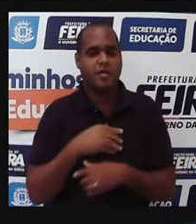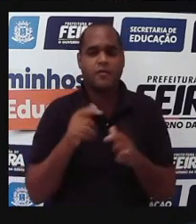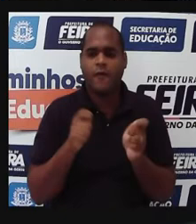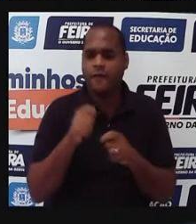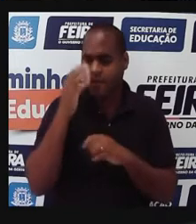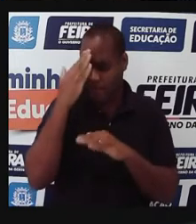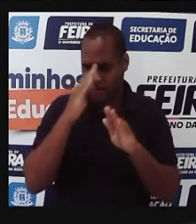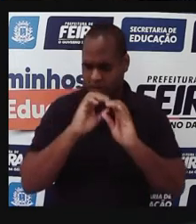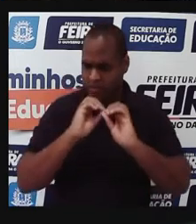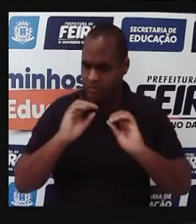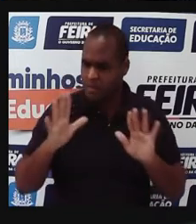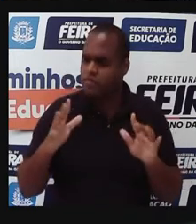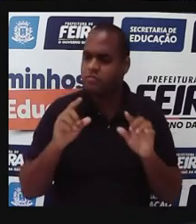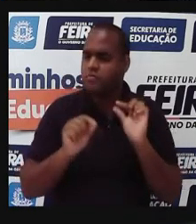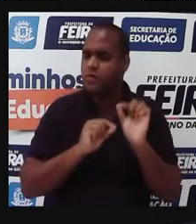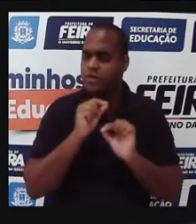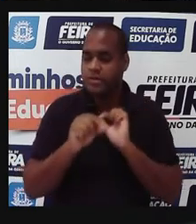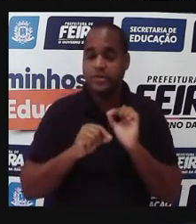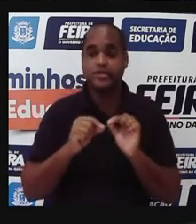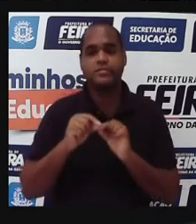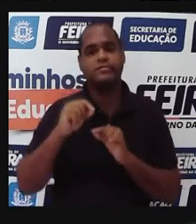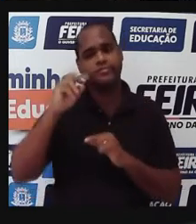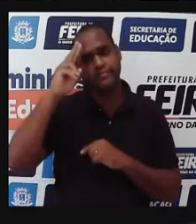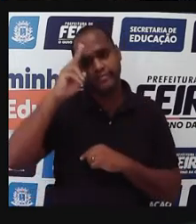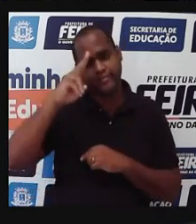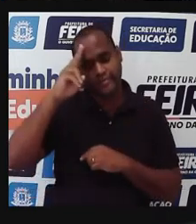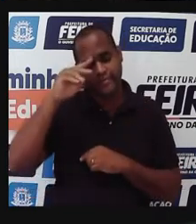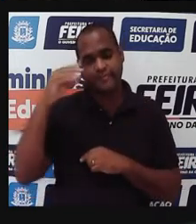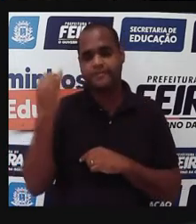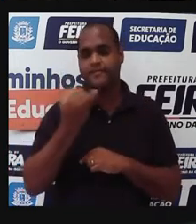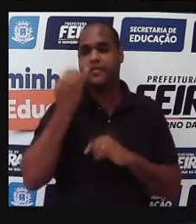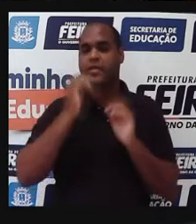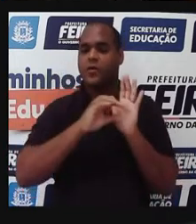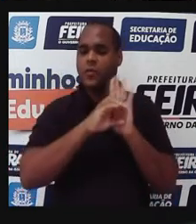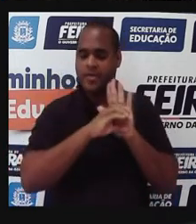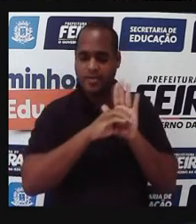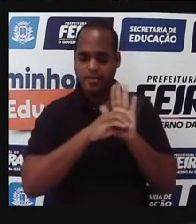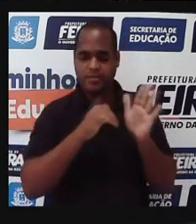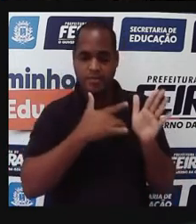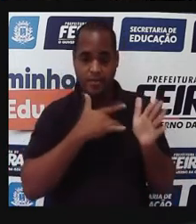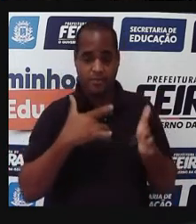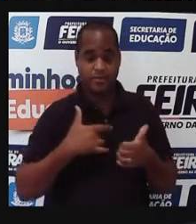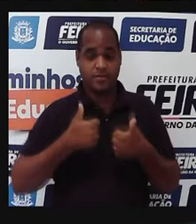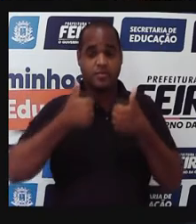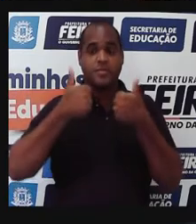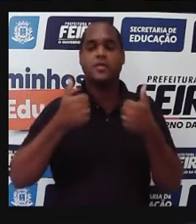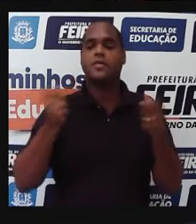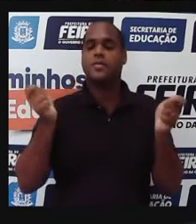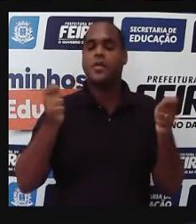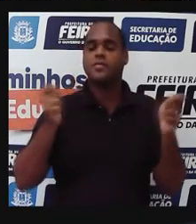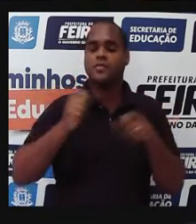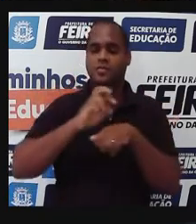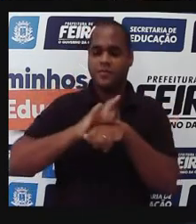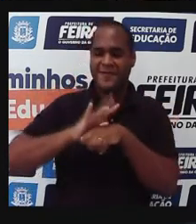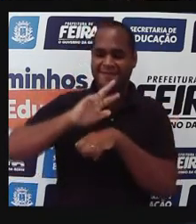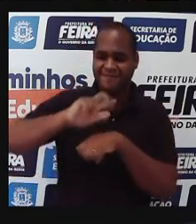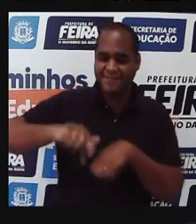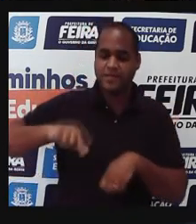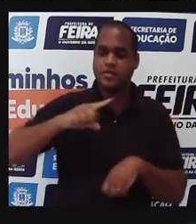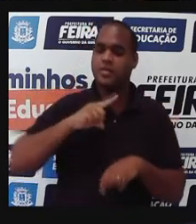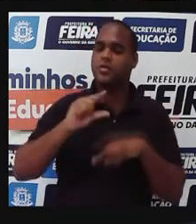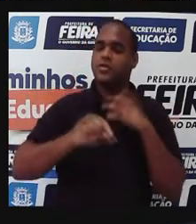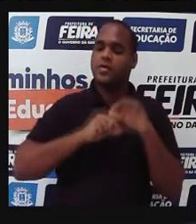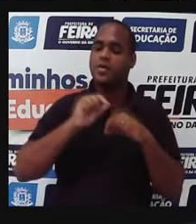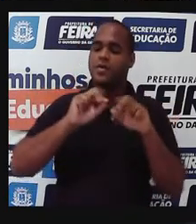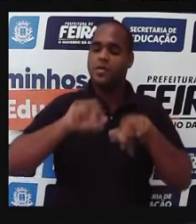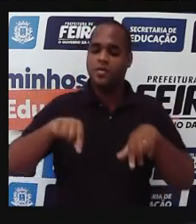vocês vão entender um pouco mais, e aí lembrando o conceito de saúde que vai além, né, da ausência de doença, então quando a gente